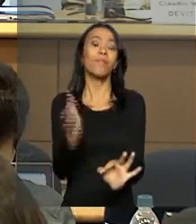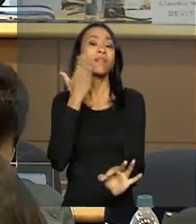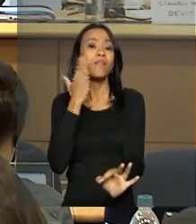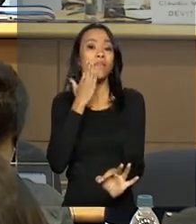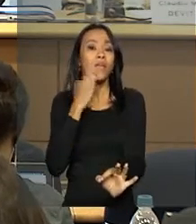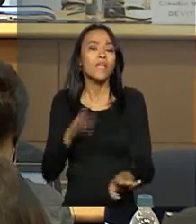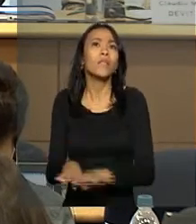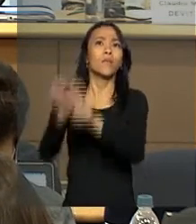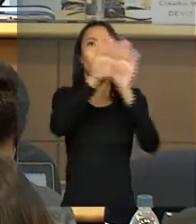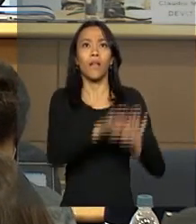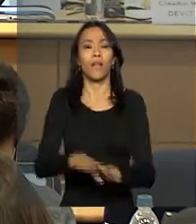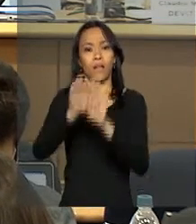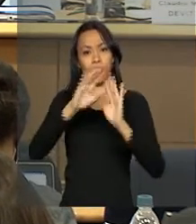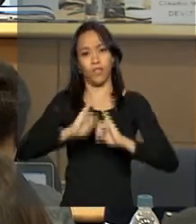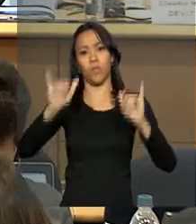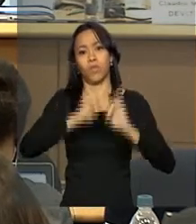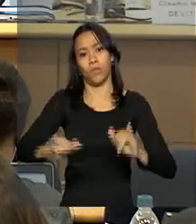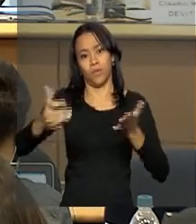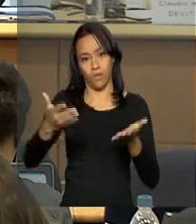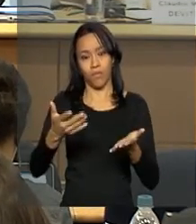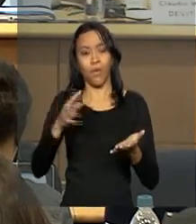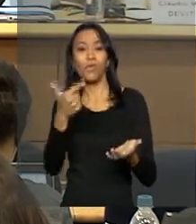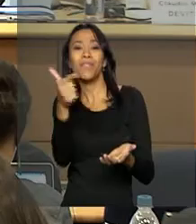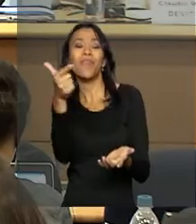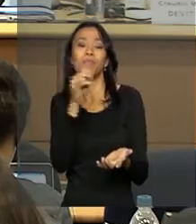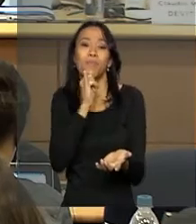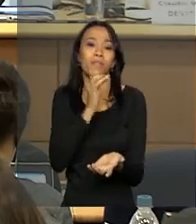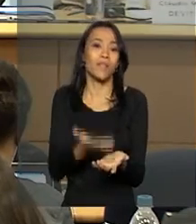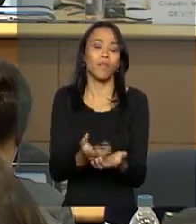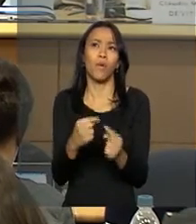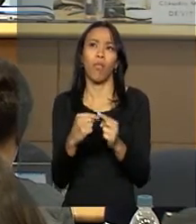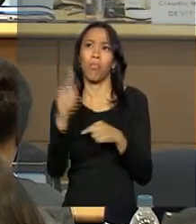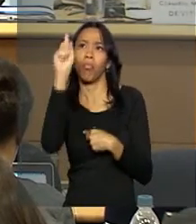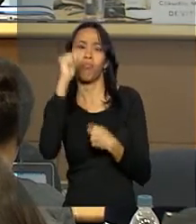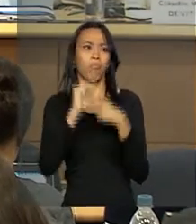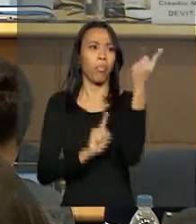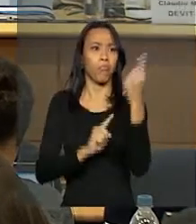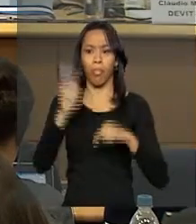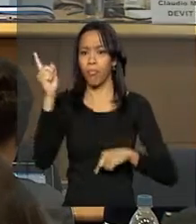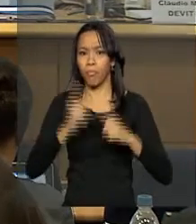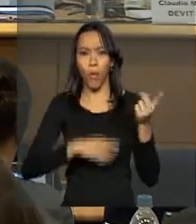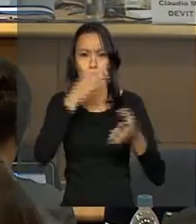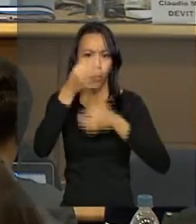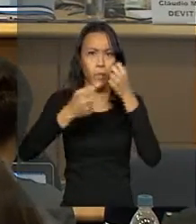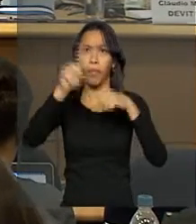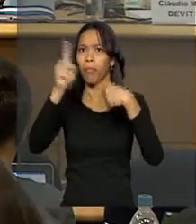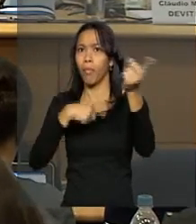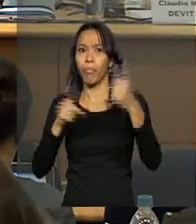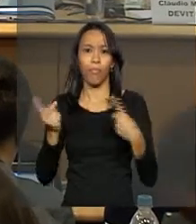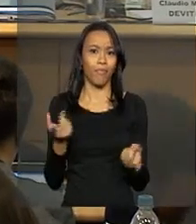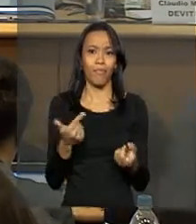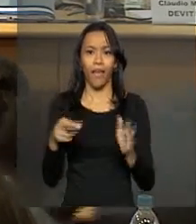nacionais. Exatamente para não termos nenhum tipo de divergência entre o